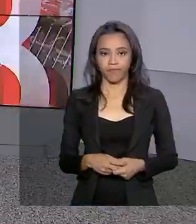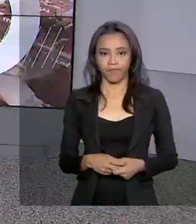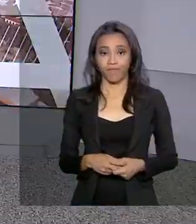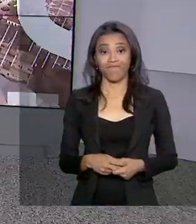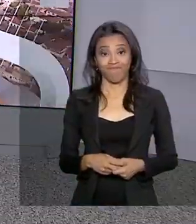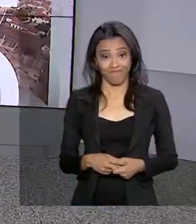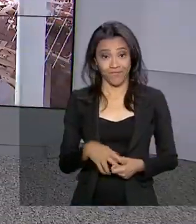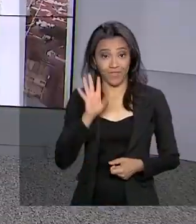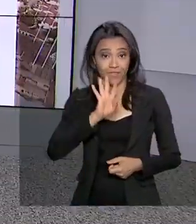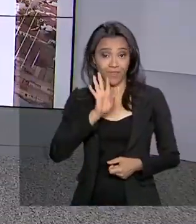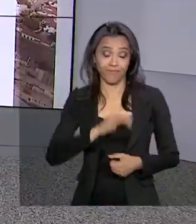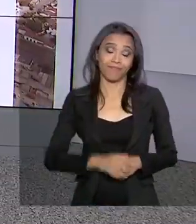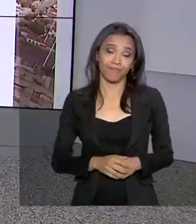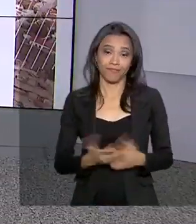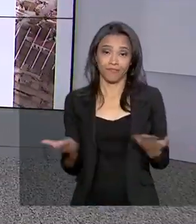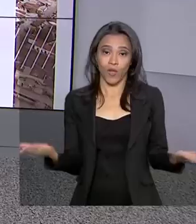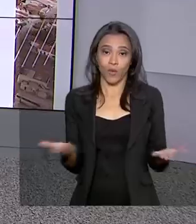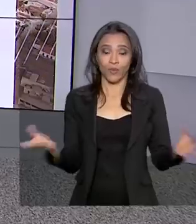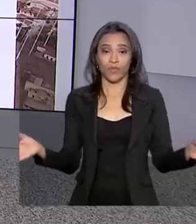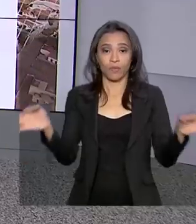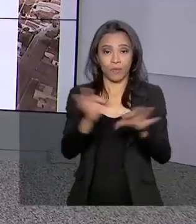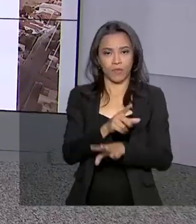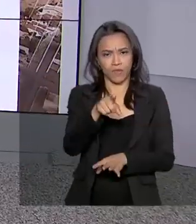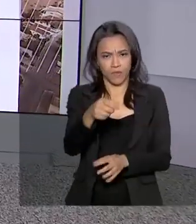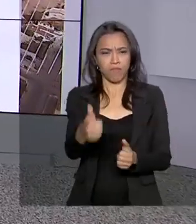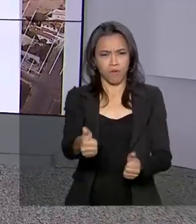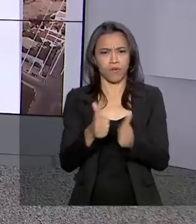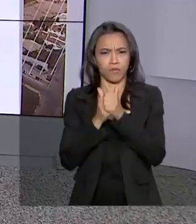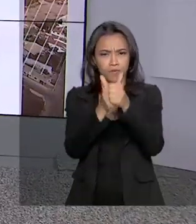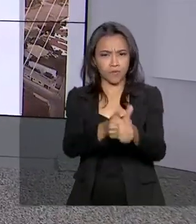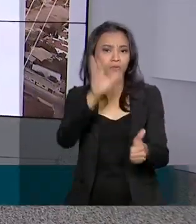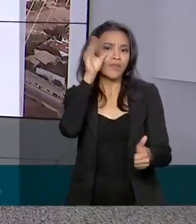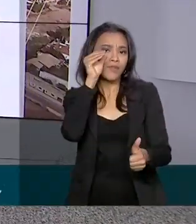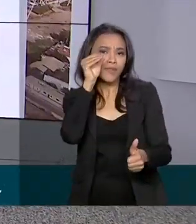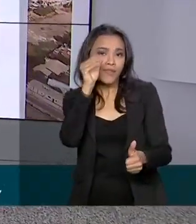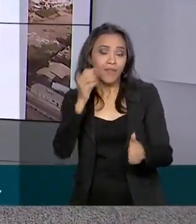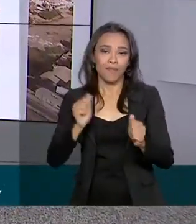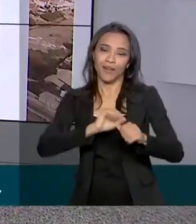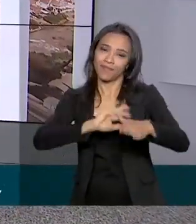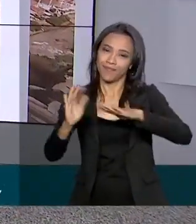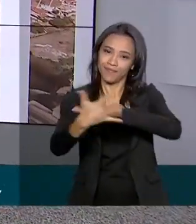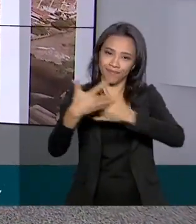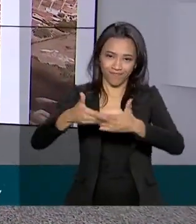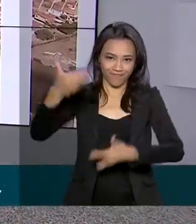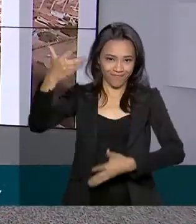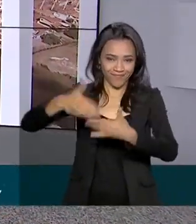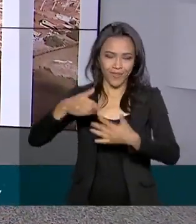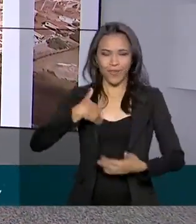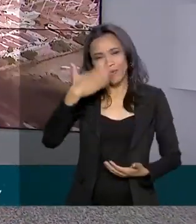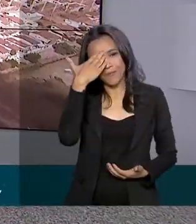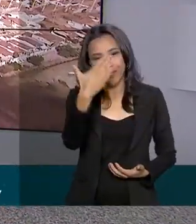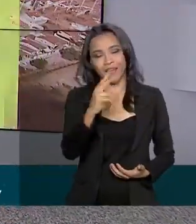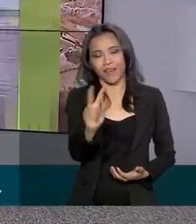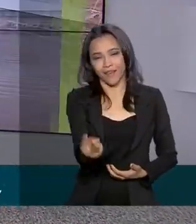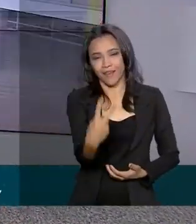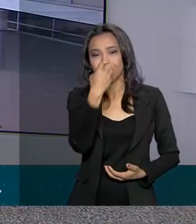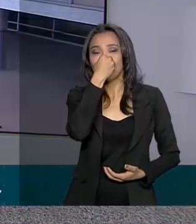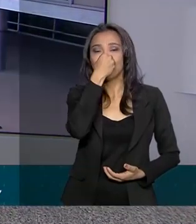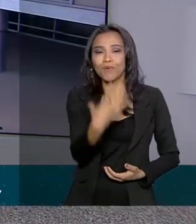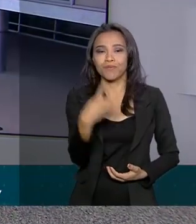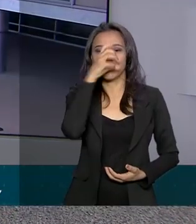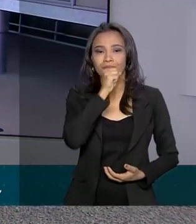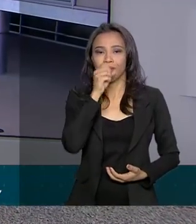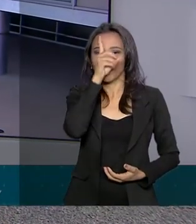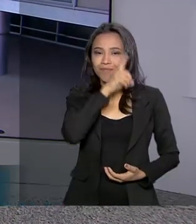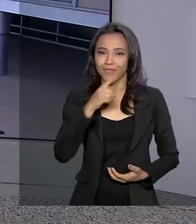Que legal, né? O Brasil em Dia fica por aqui. Você pode nos acompanhar também pelas redes sociais. Obrigada pela sua companhia, um bom fim de